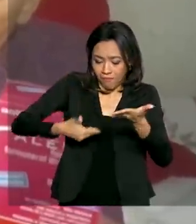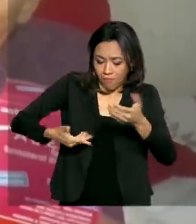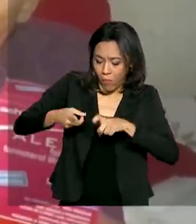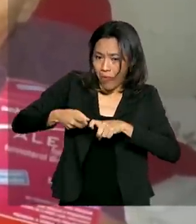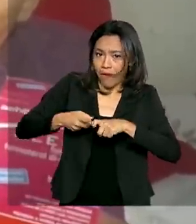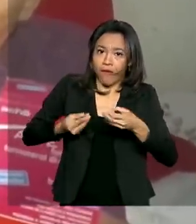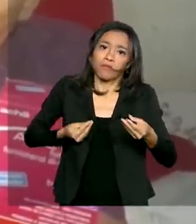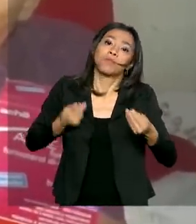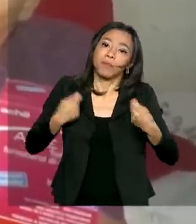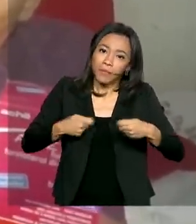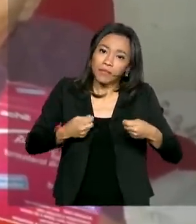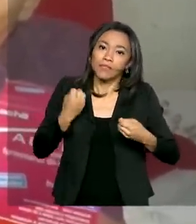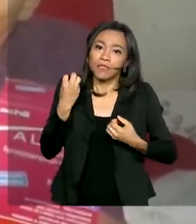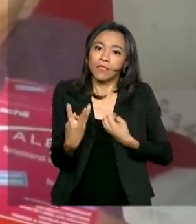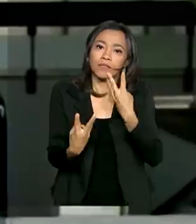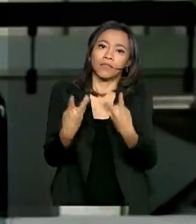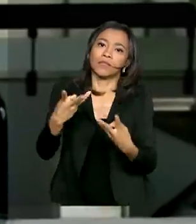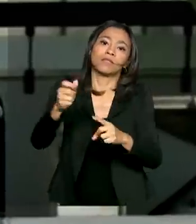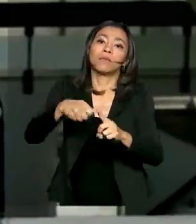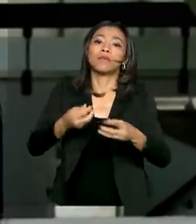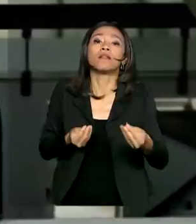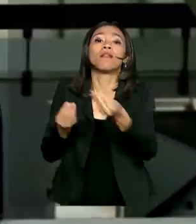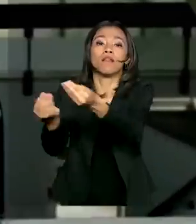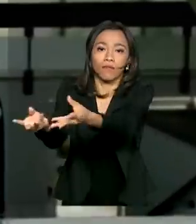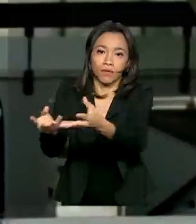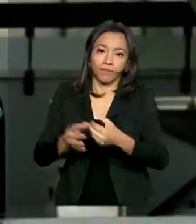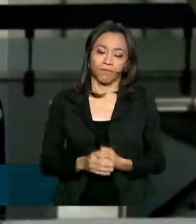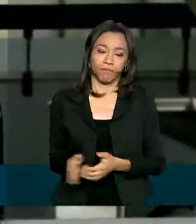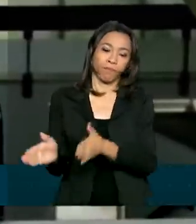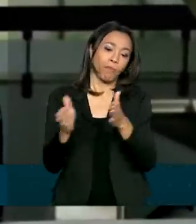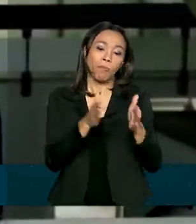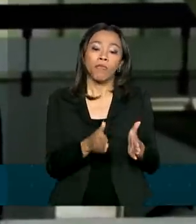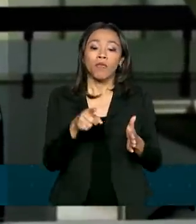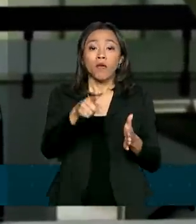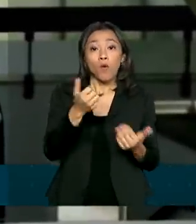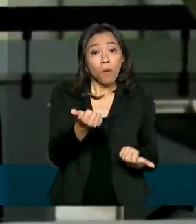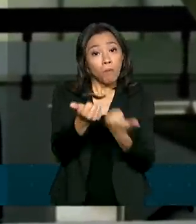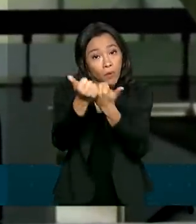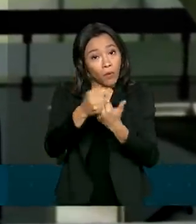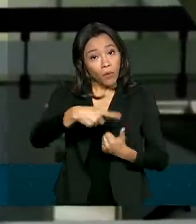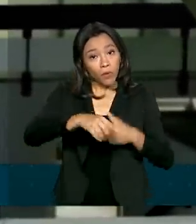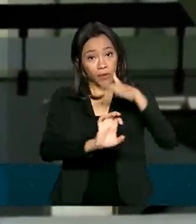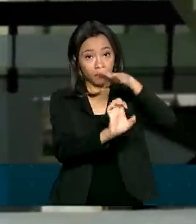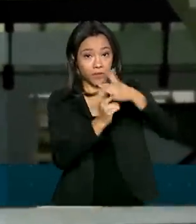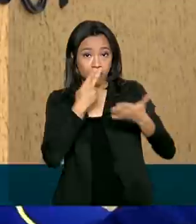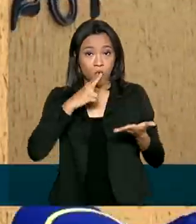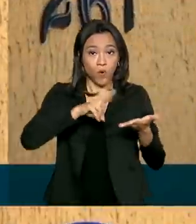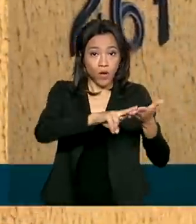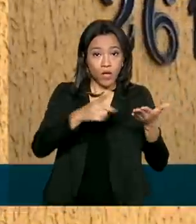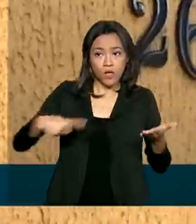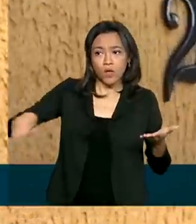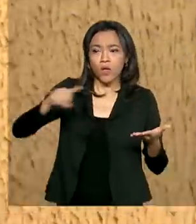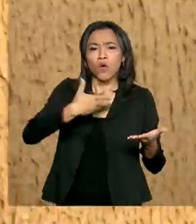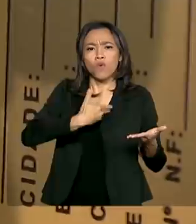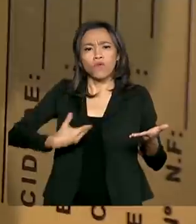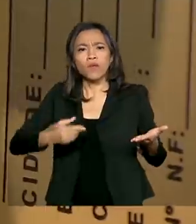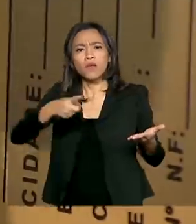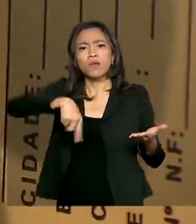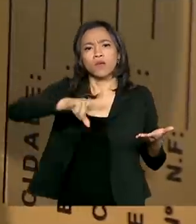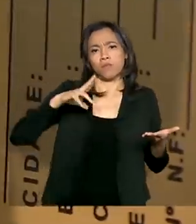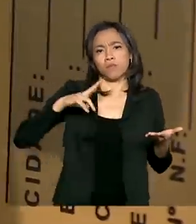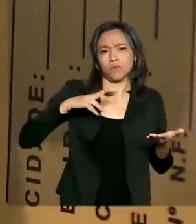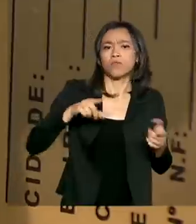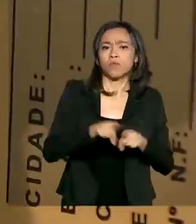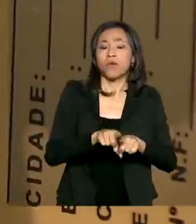que a gente leva a guia de 3 em 3 meses. Com o apoio logístico dos correios, instituições públicas e privadas podem